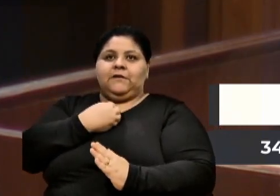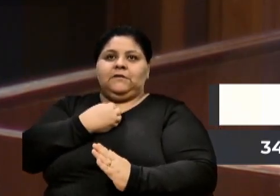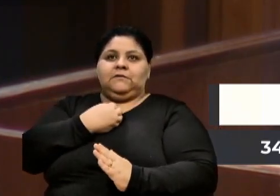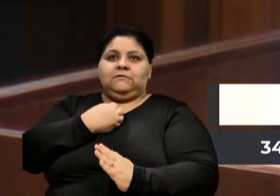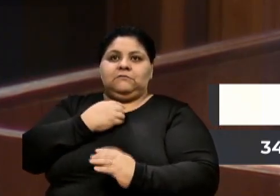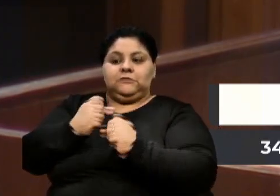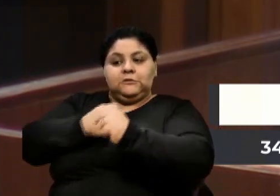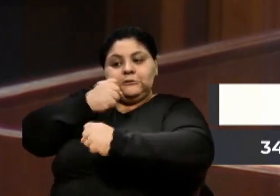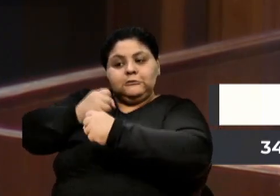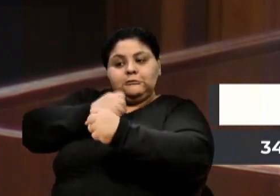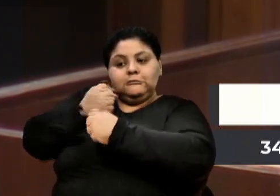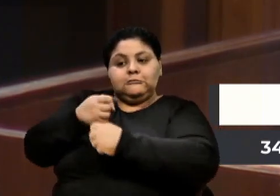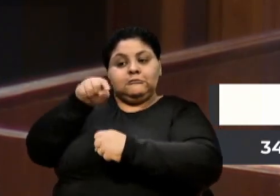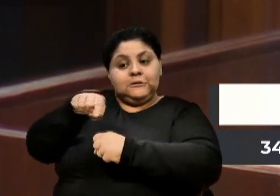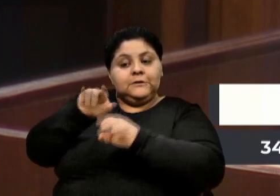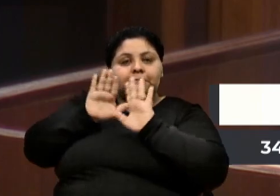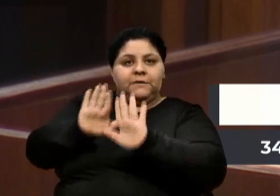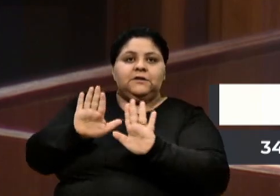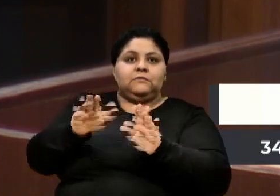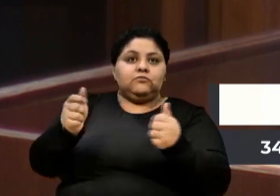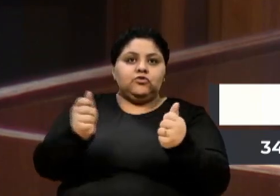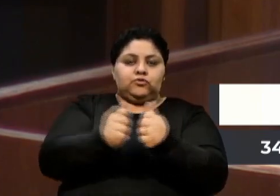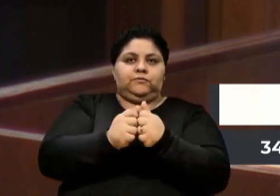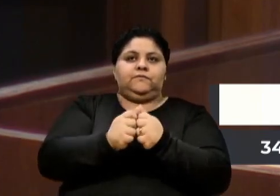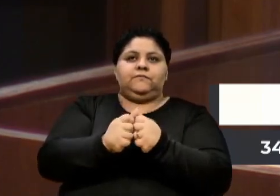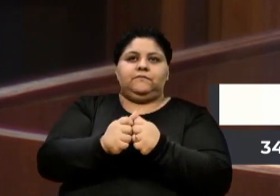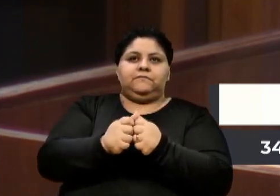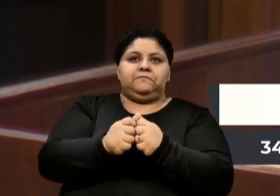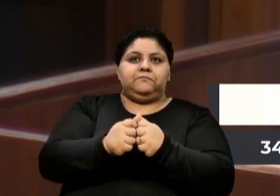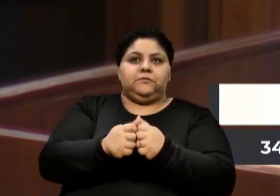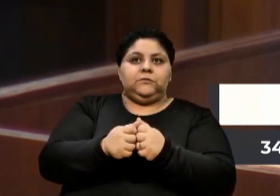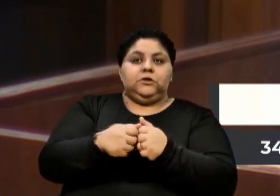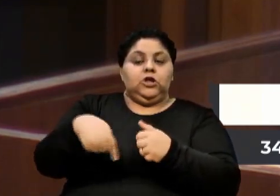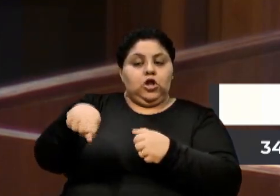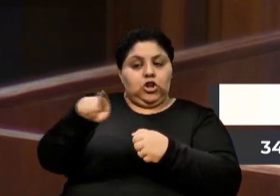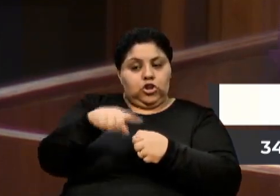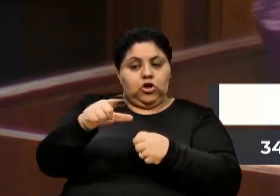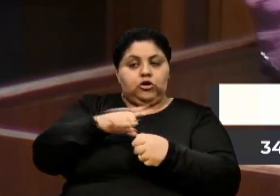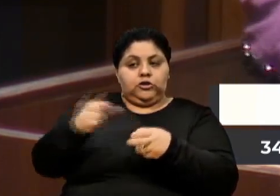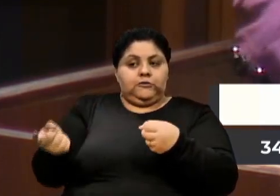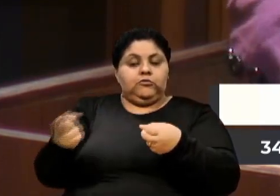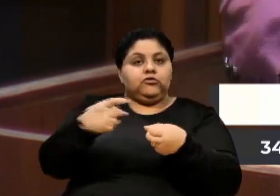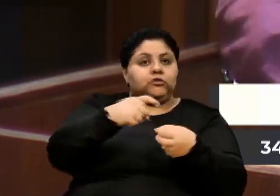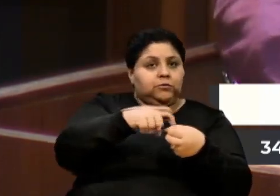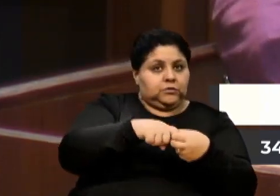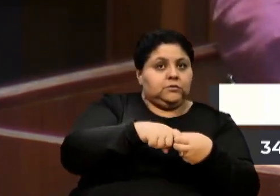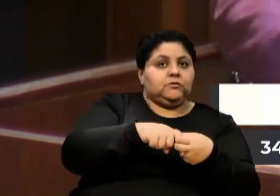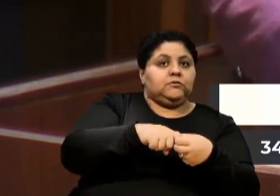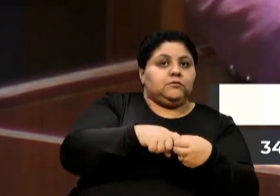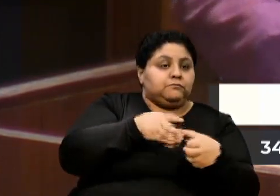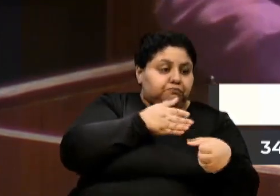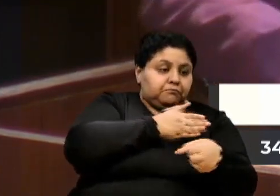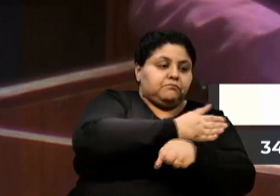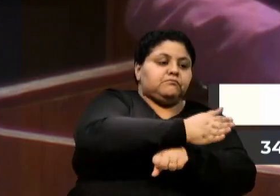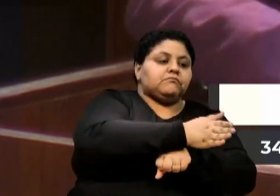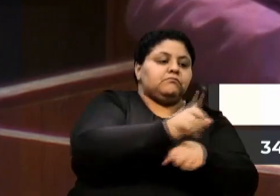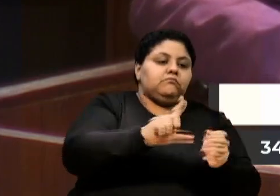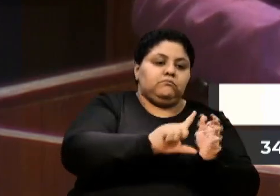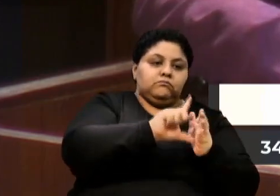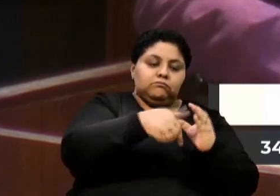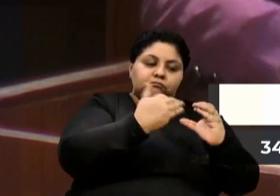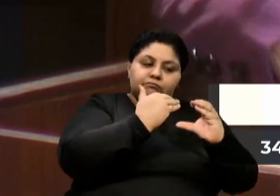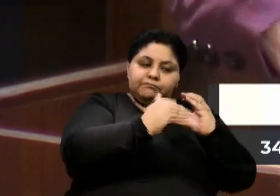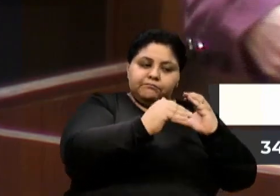Nós tivemos o retorno relativamente favorável, ela nos colocou que ia fazer o encaminhamento, e a